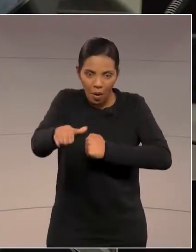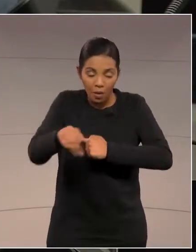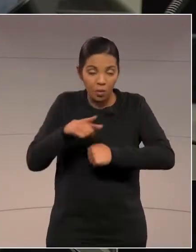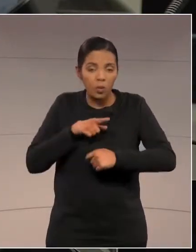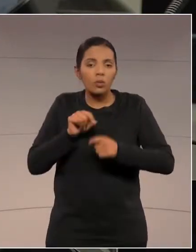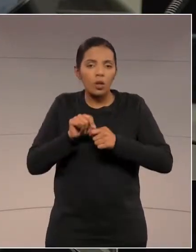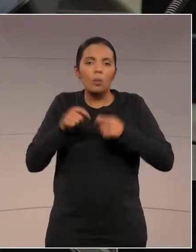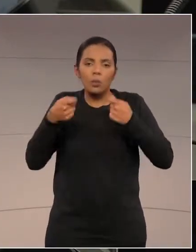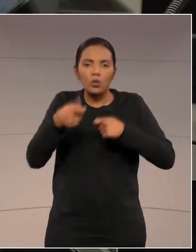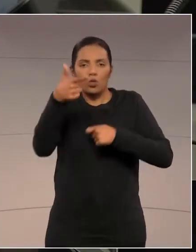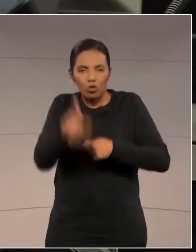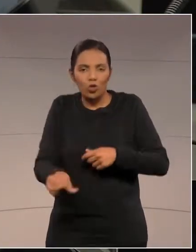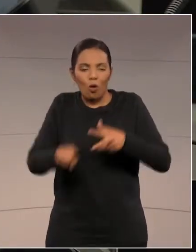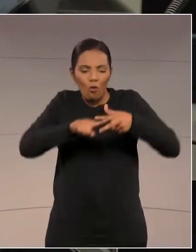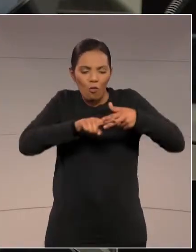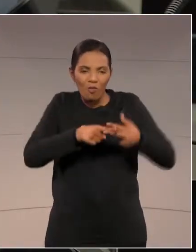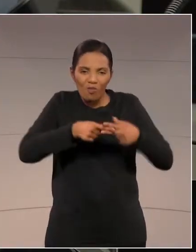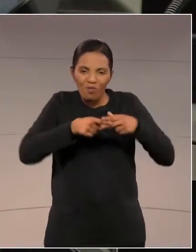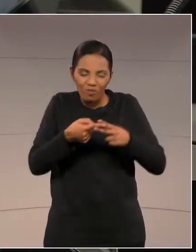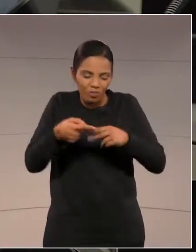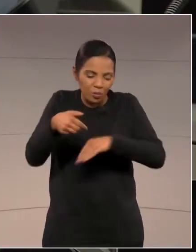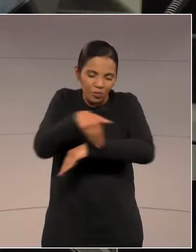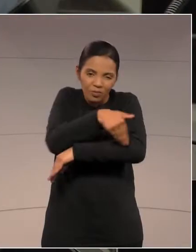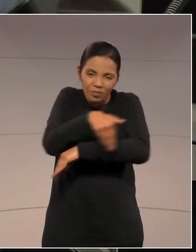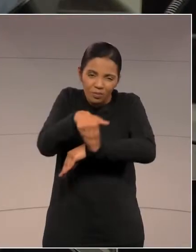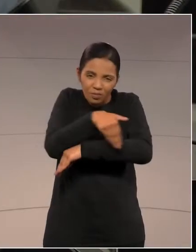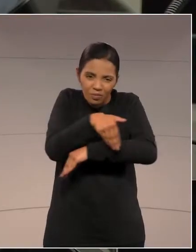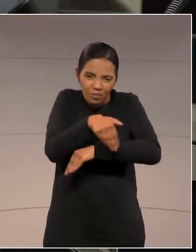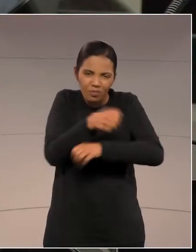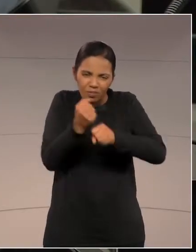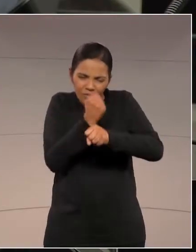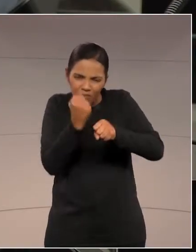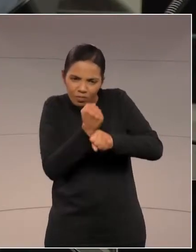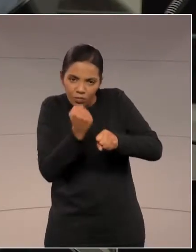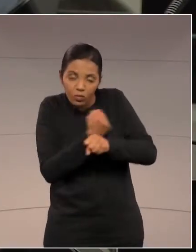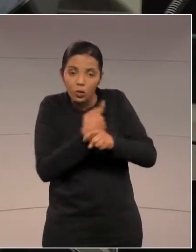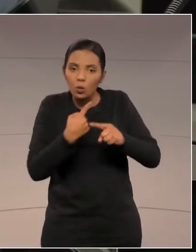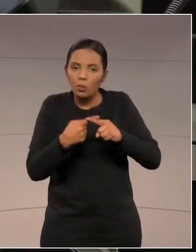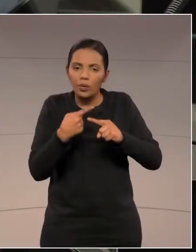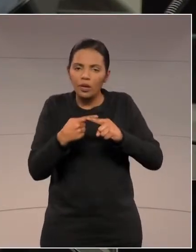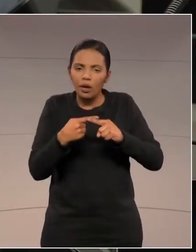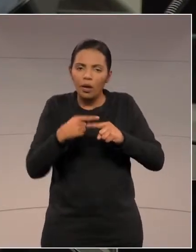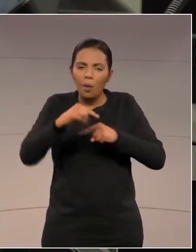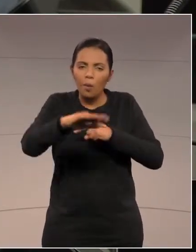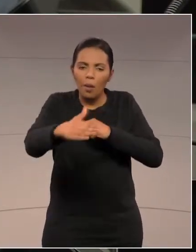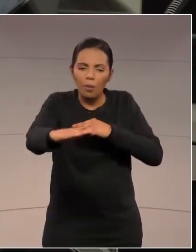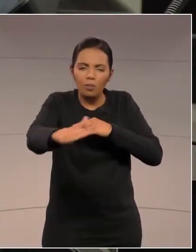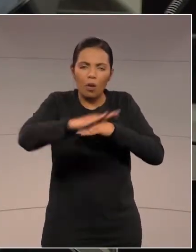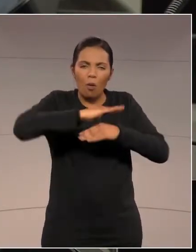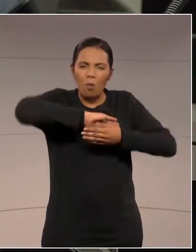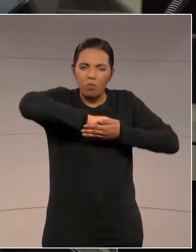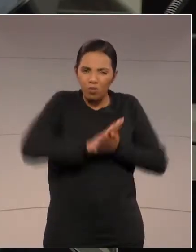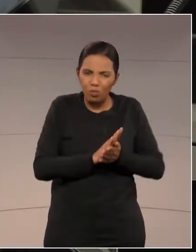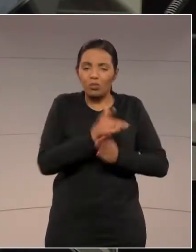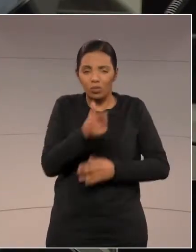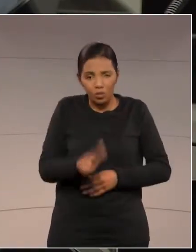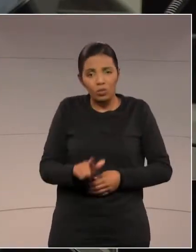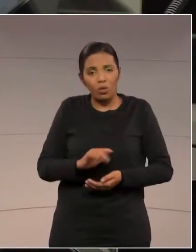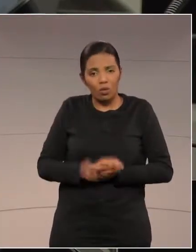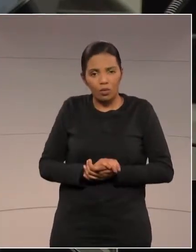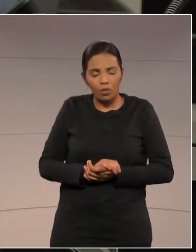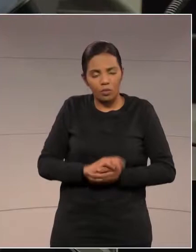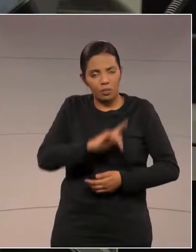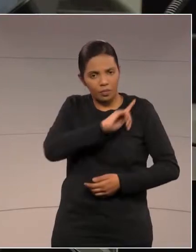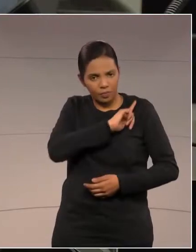reformada, porque o mar comeu. E bem disse o Ratinho,